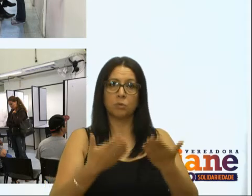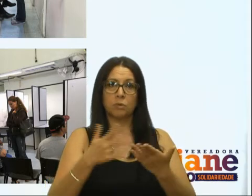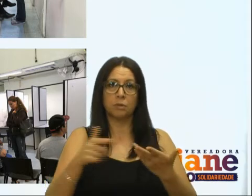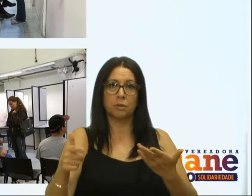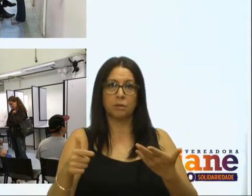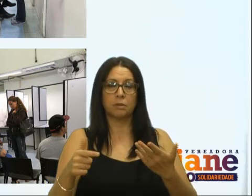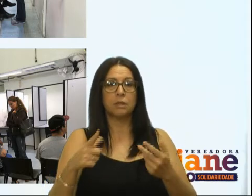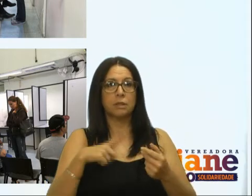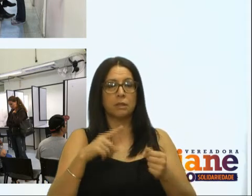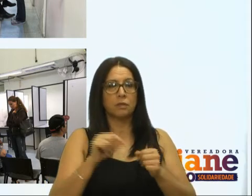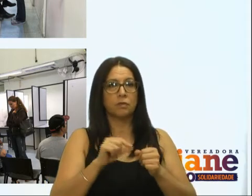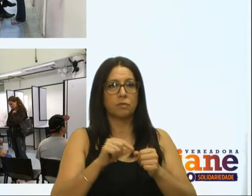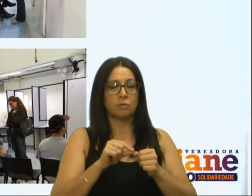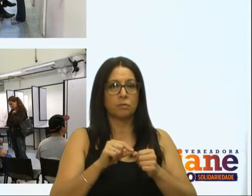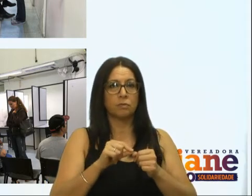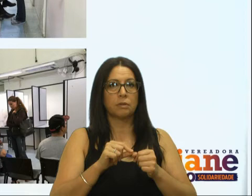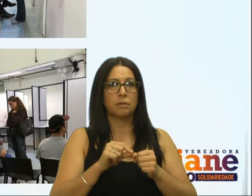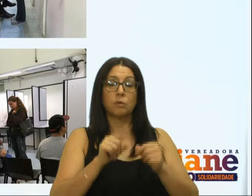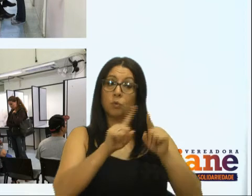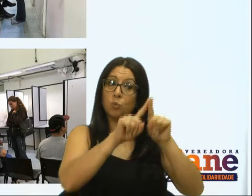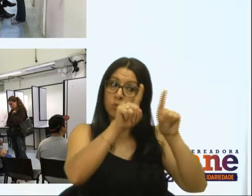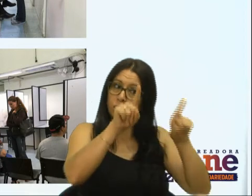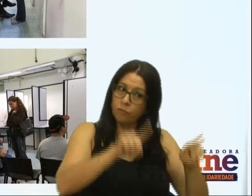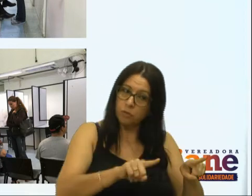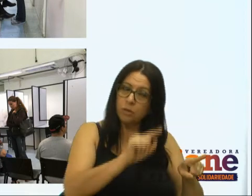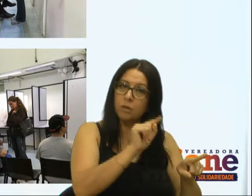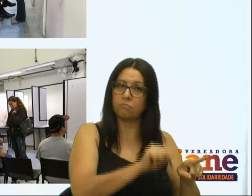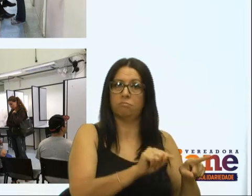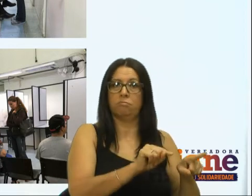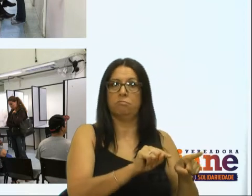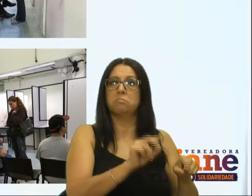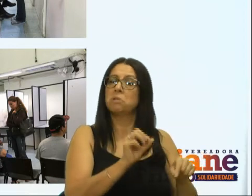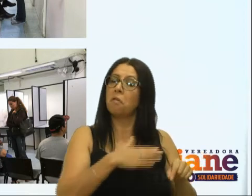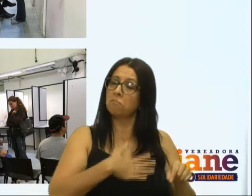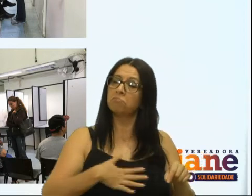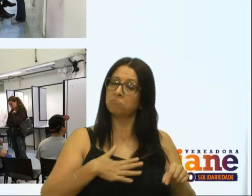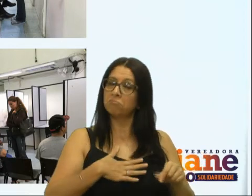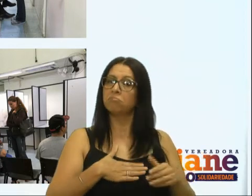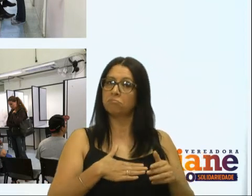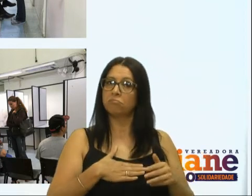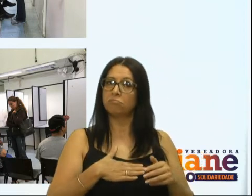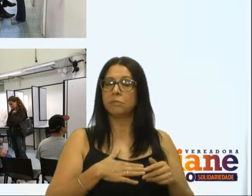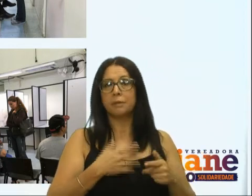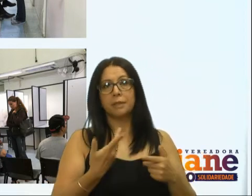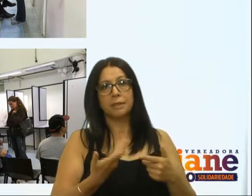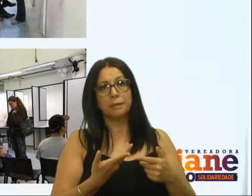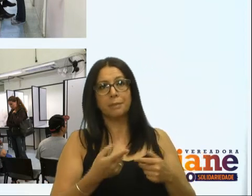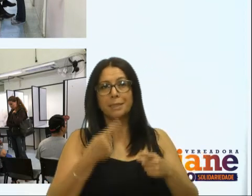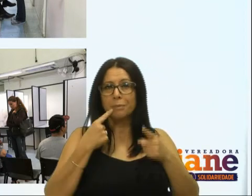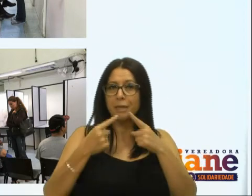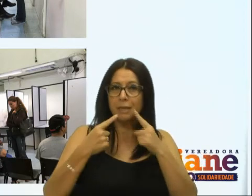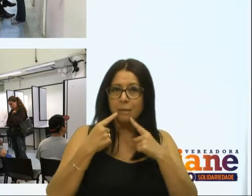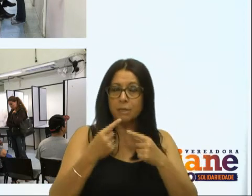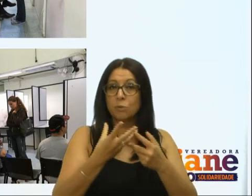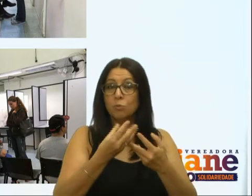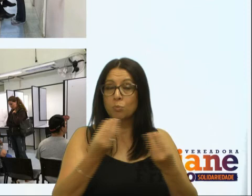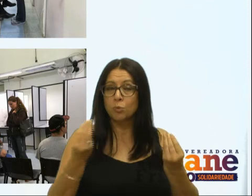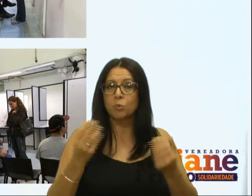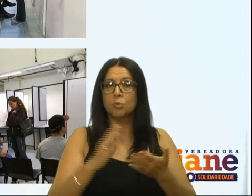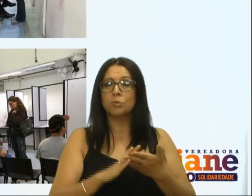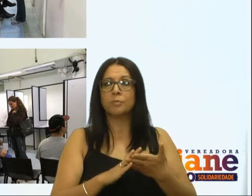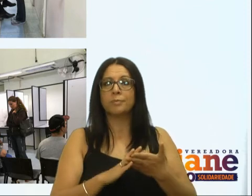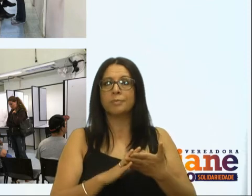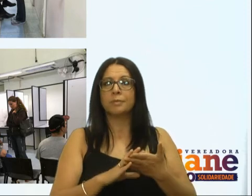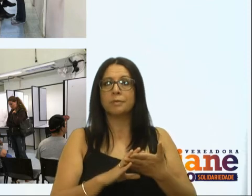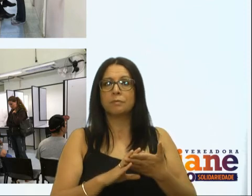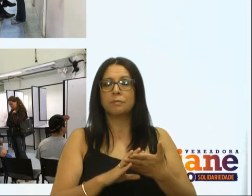prestado pelo servidor, ou seja, o atendimento estava satisfatório. Entretanto, uma queixa muito grande se